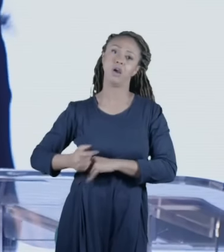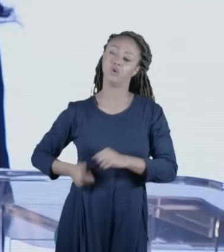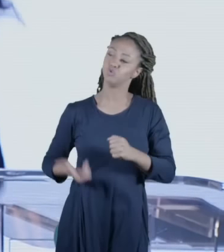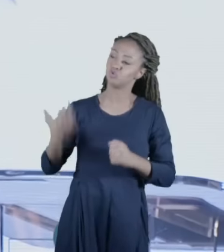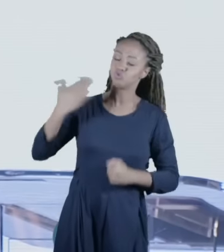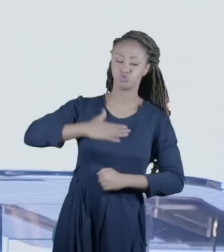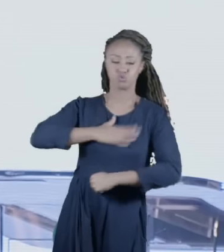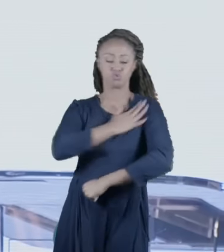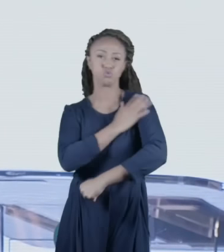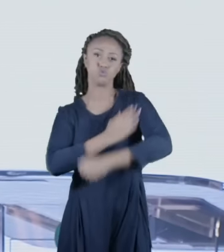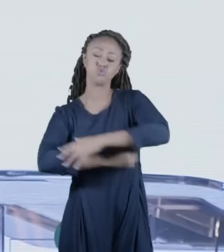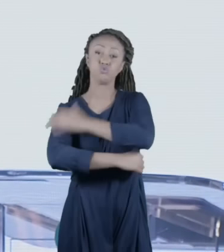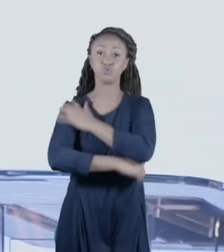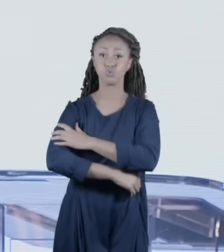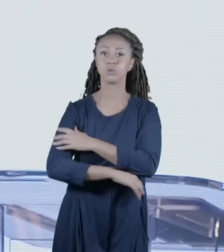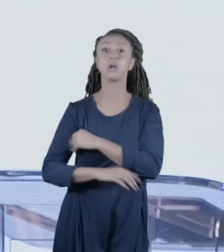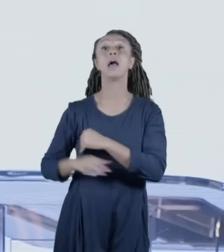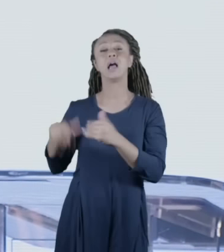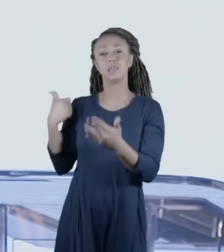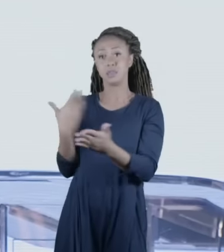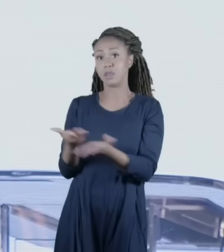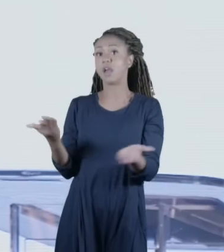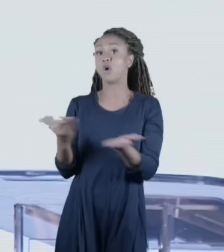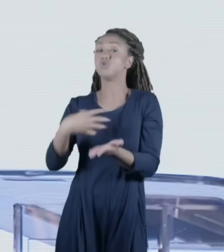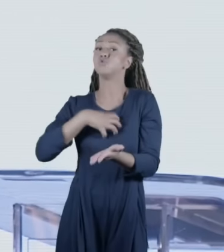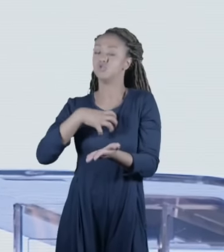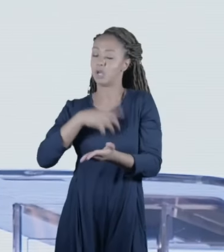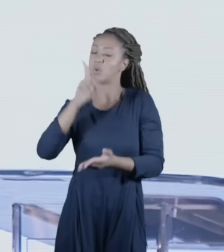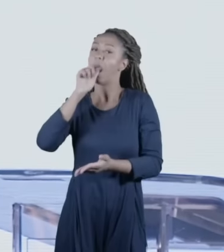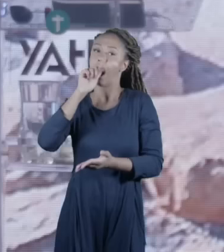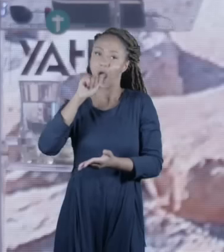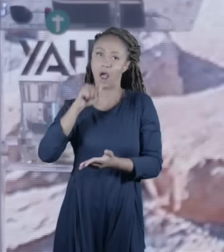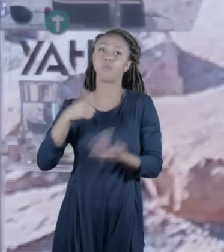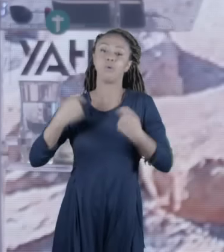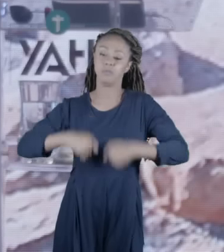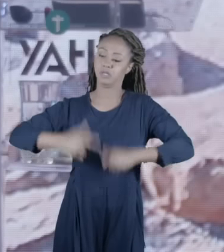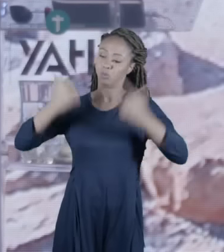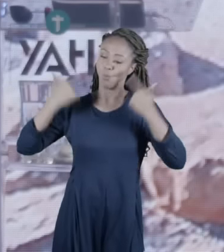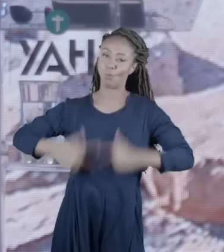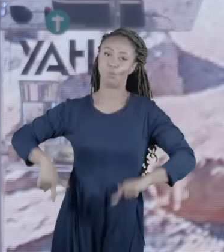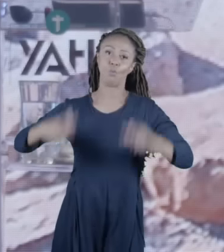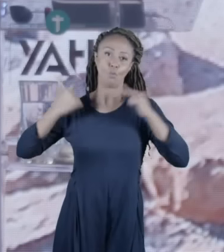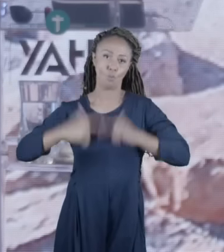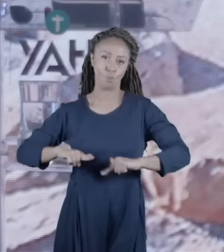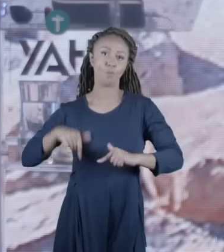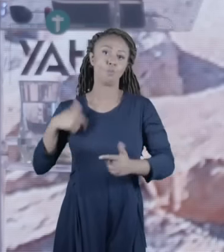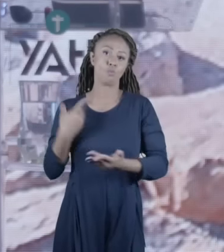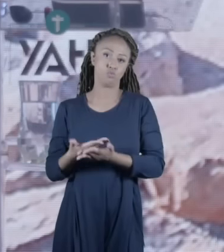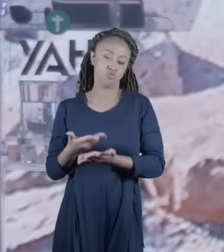tempos de Jesus e até os dias de hoje ela é feita através das águas então a pessoa